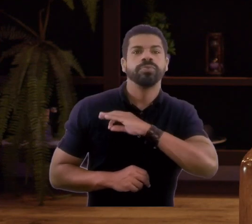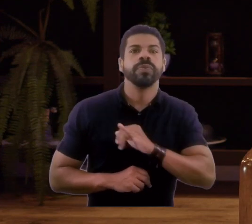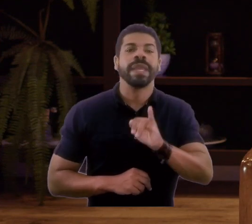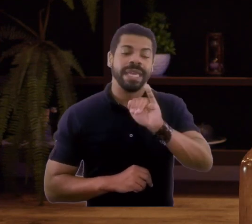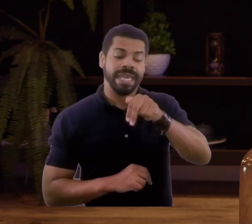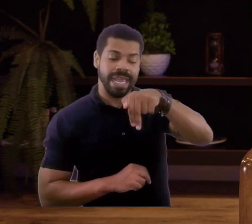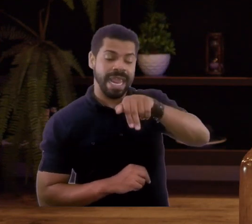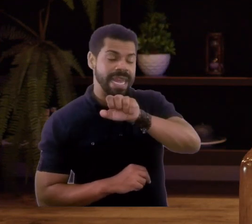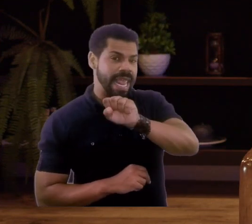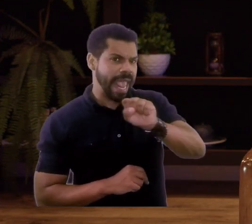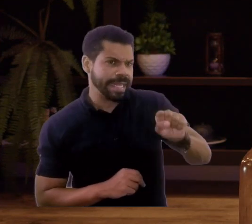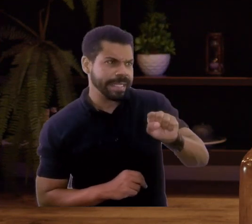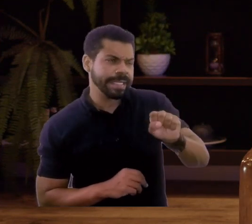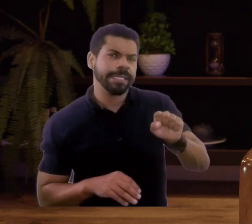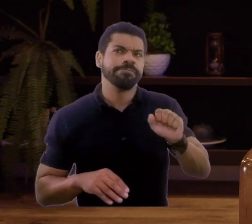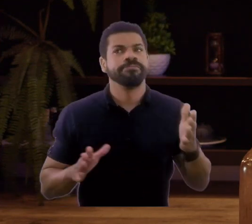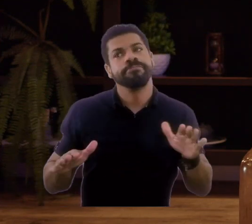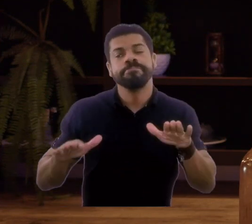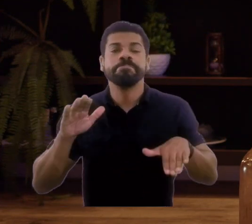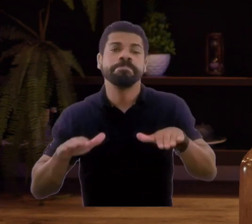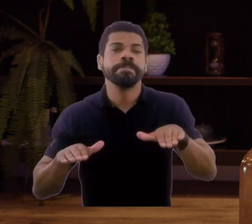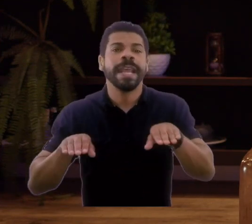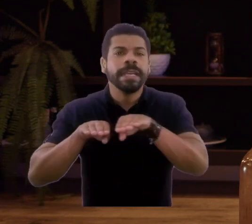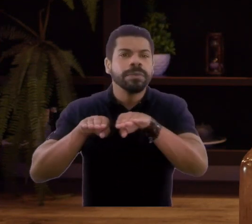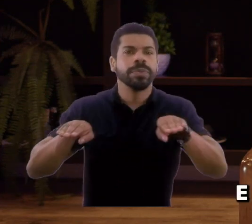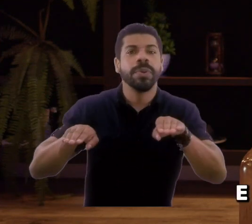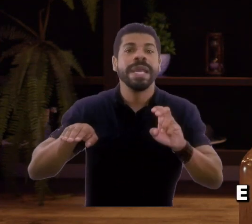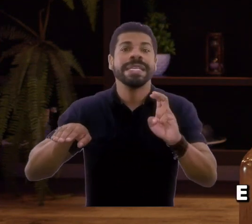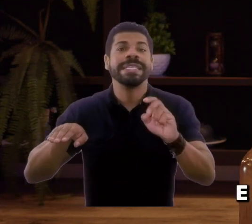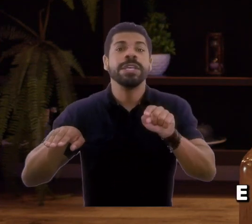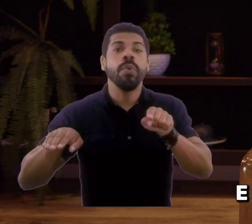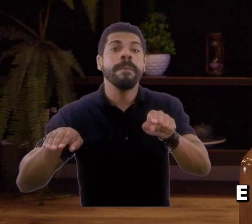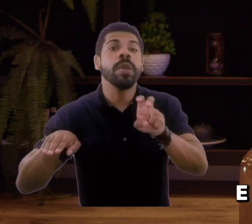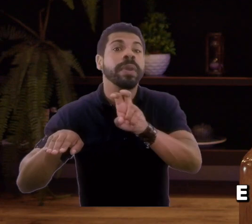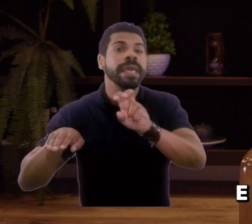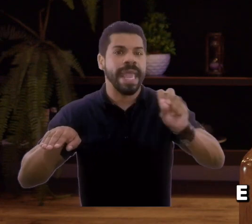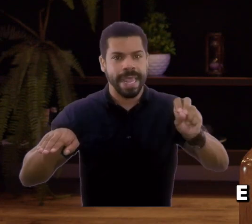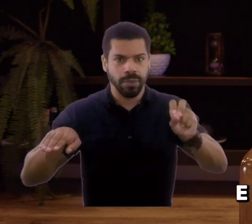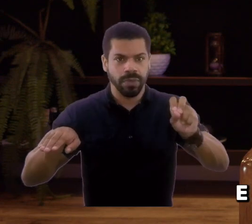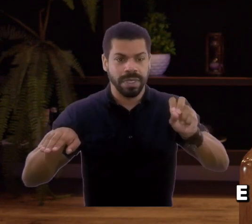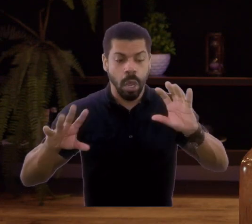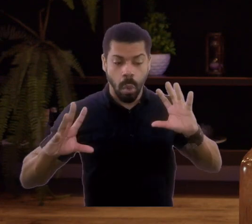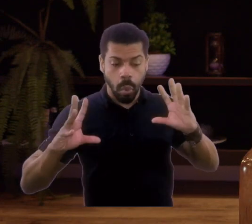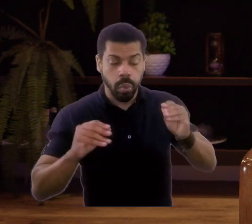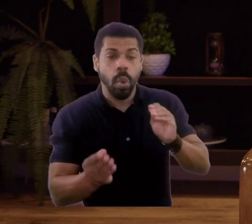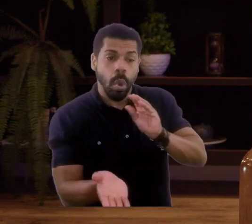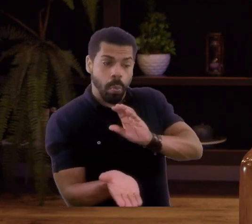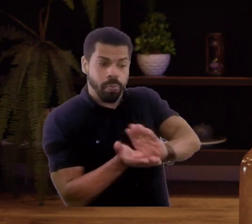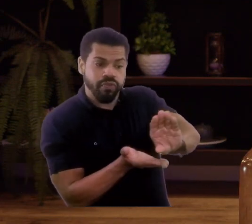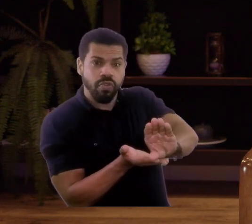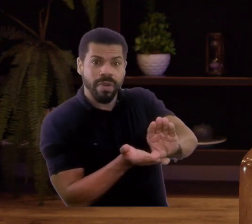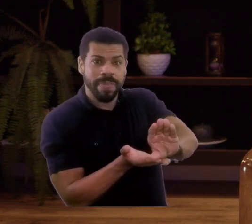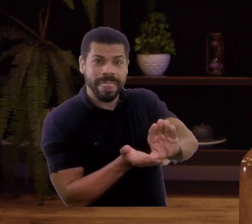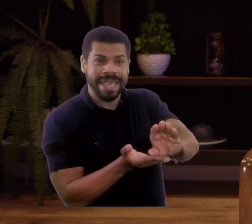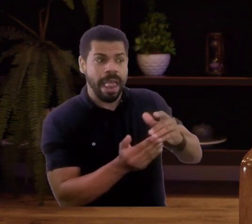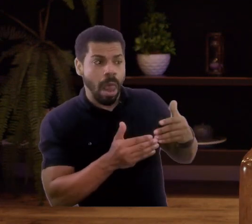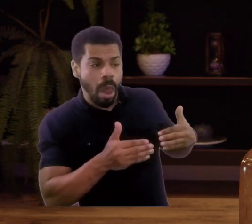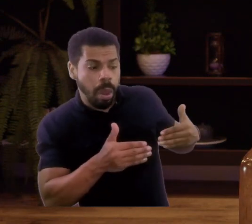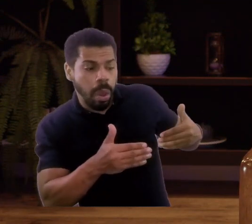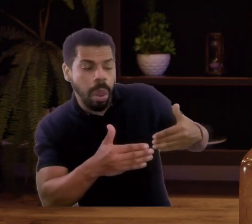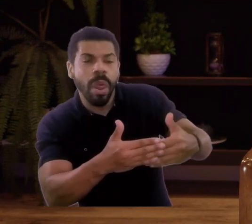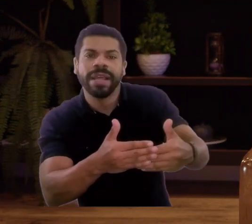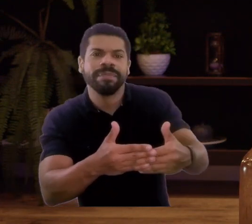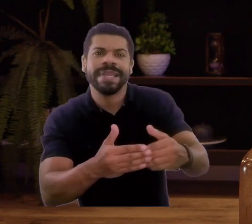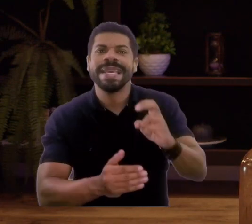E aí eu contribuo lá pelo INSS e o teto do INSS é 5.500, digamos. Então, se eu gasto tudo, quando